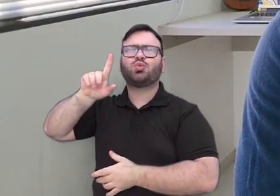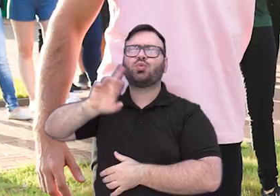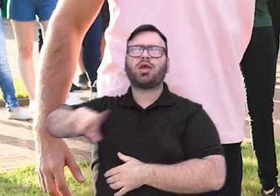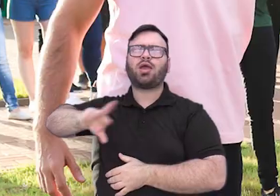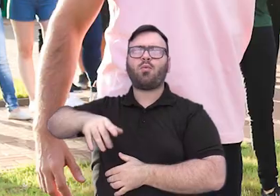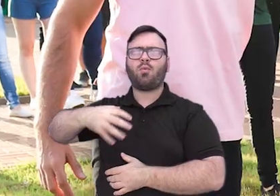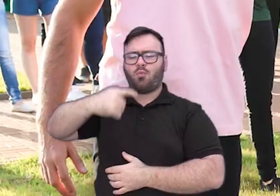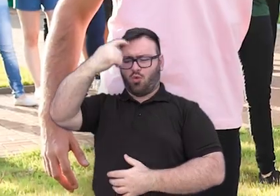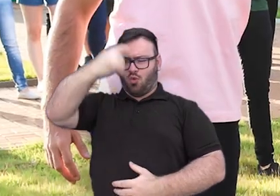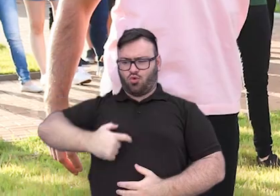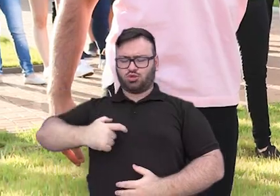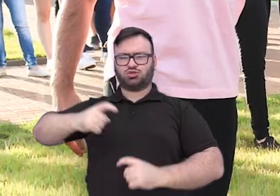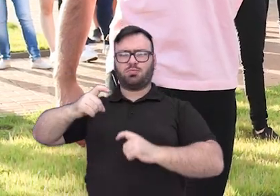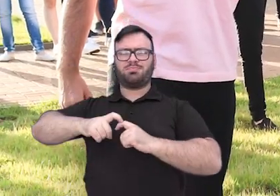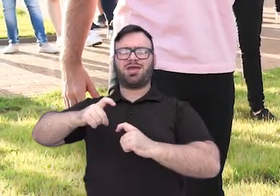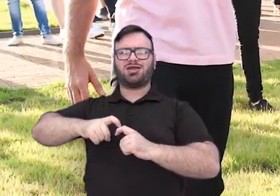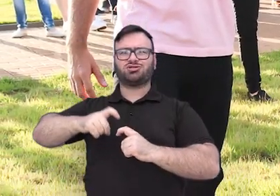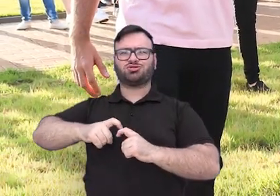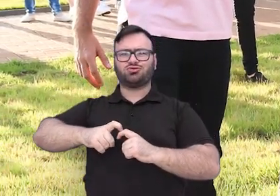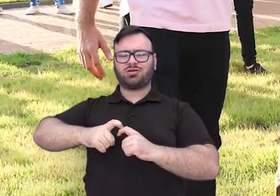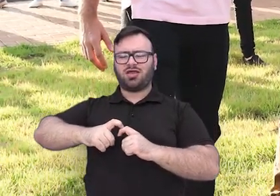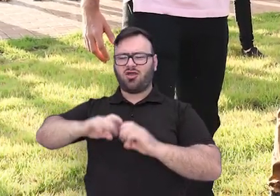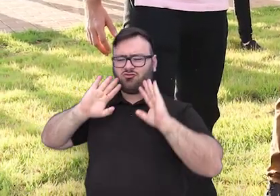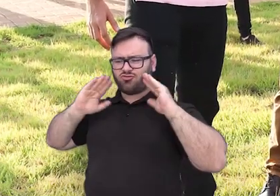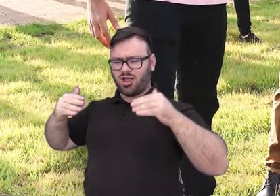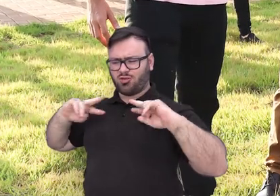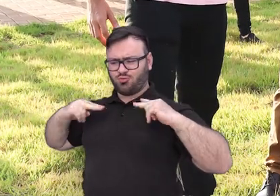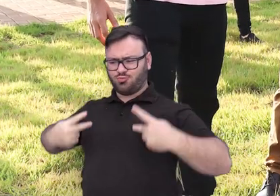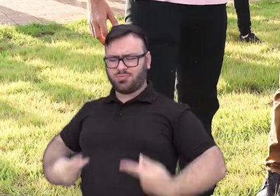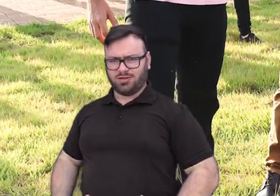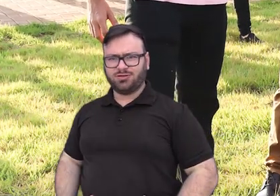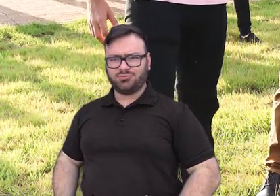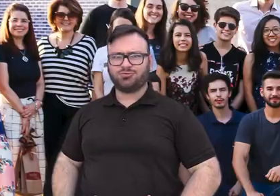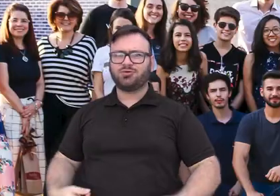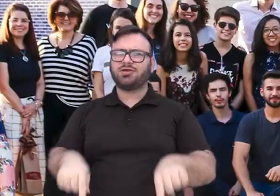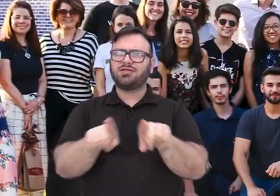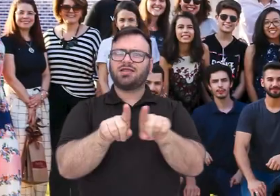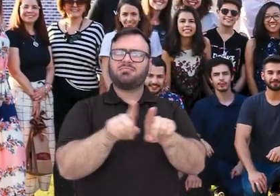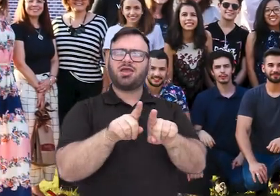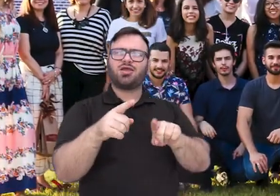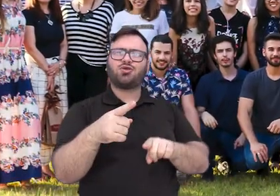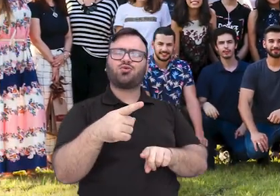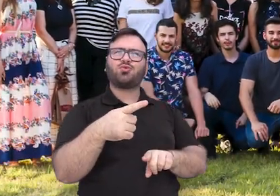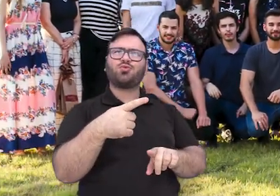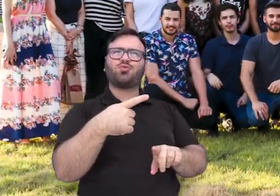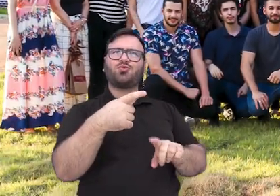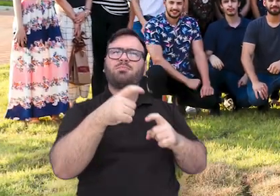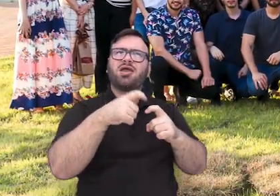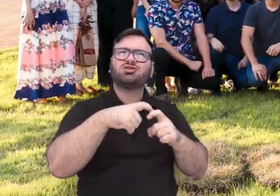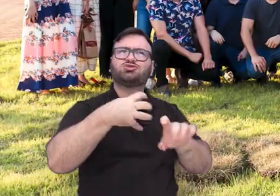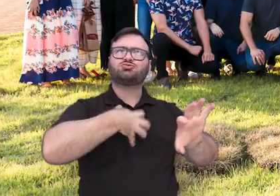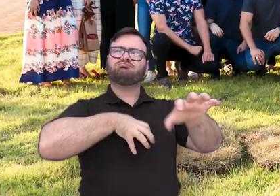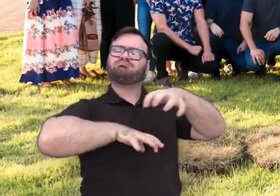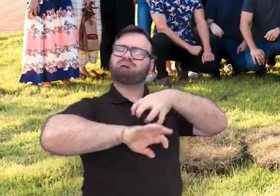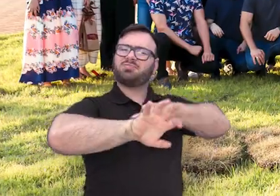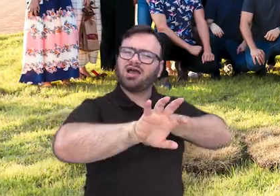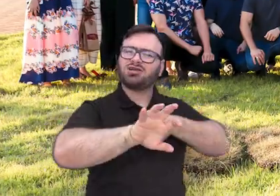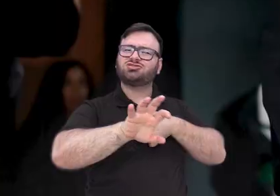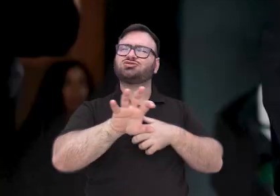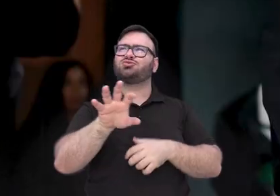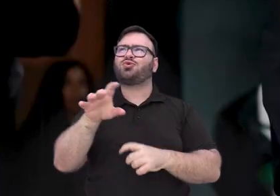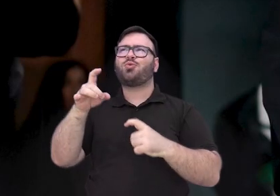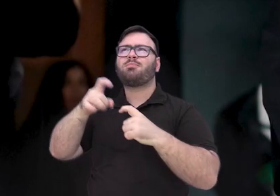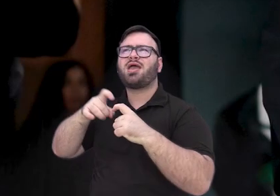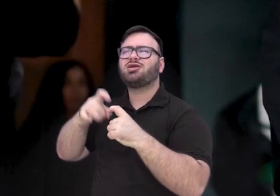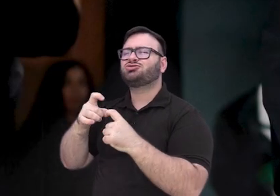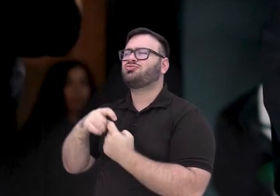eu sou hoje. Eu me tornei o médico mais humano, o médico mais empático, o médico mais apaixonado